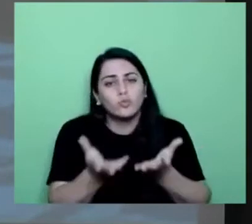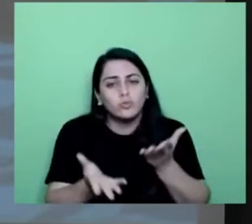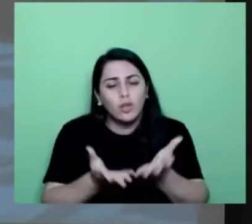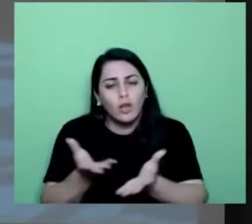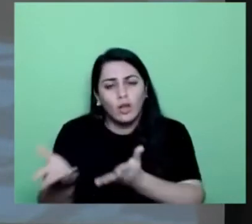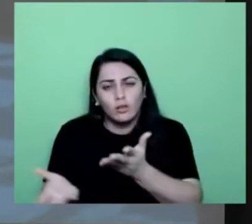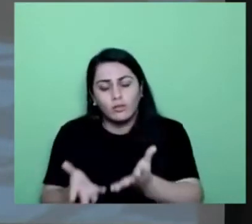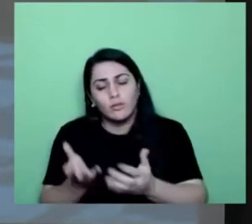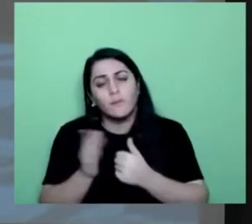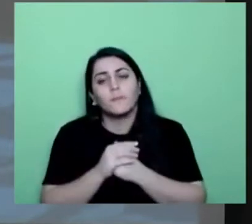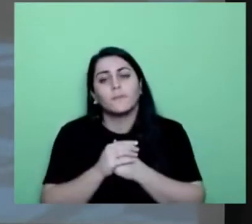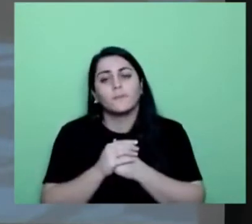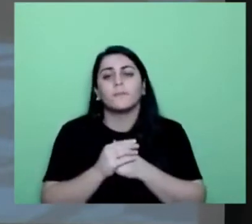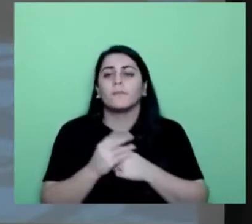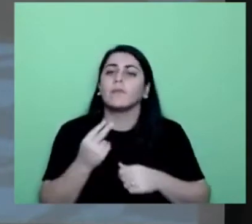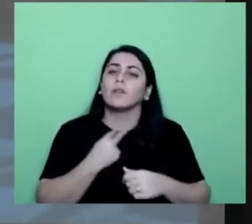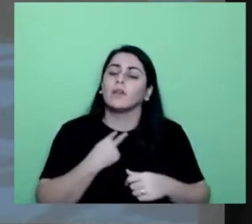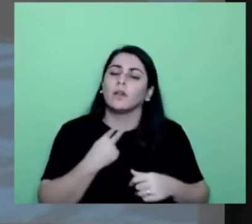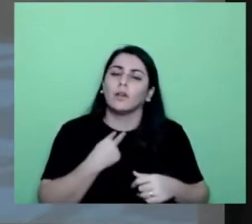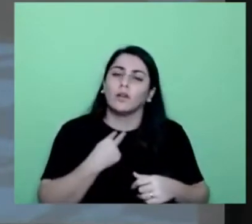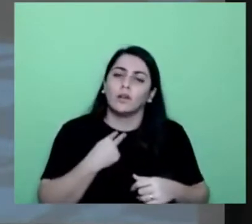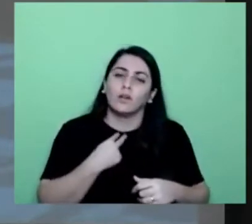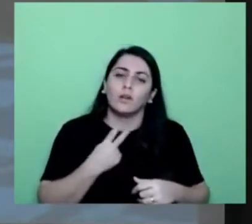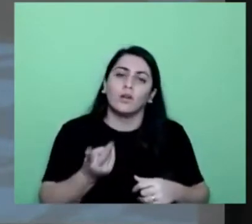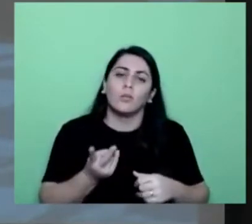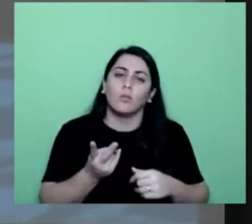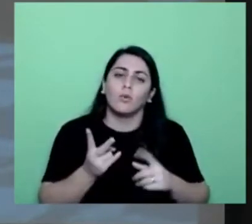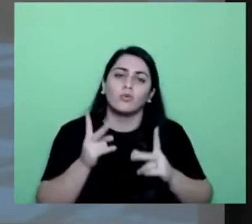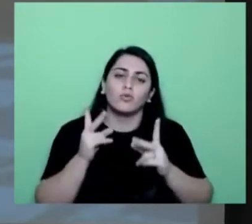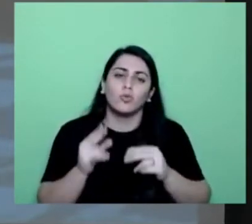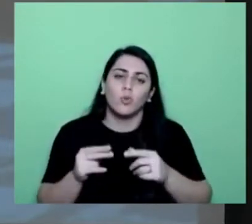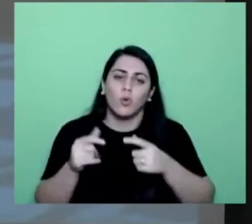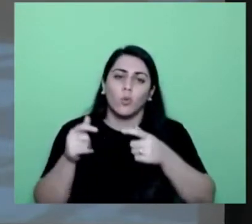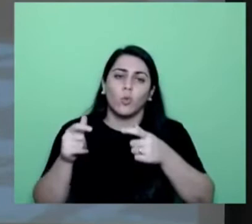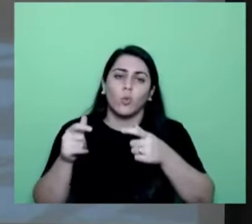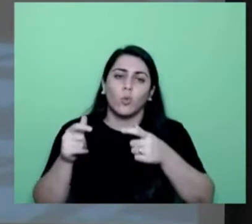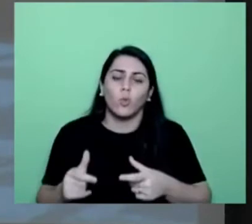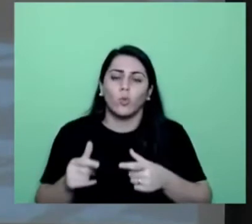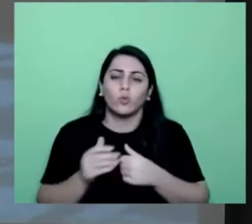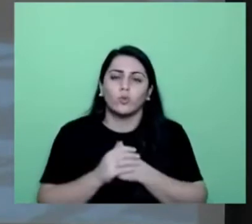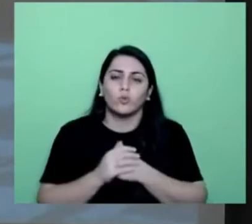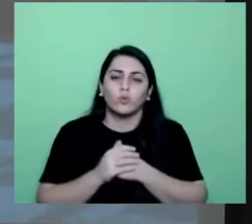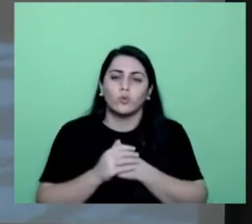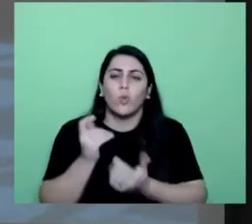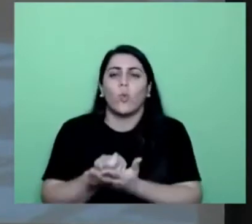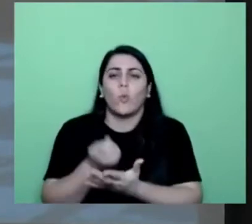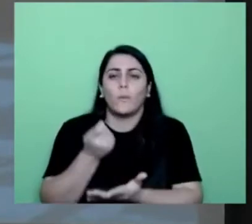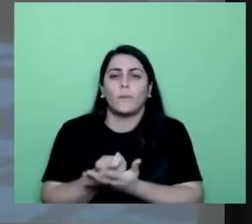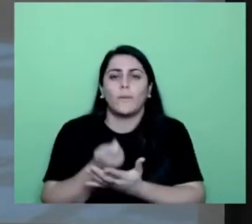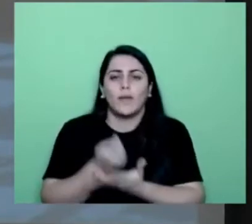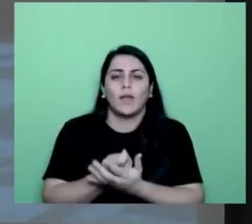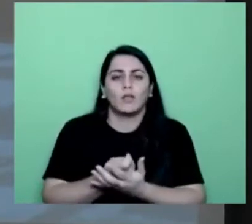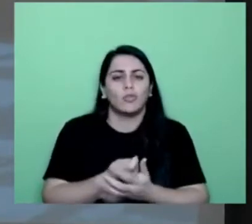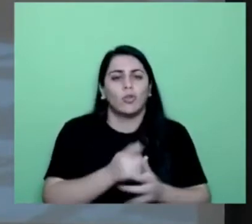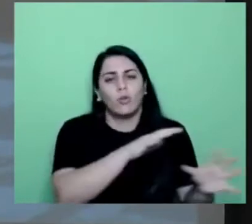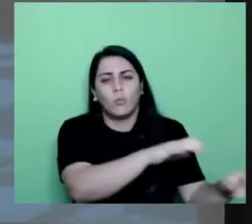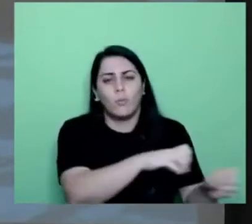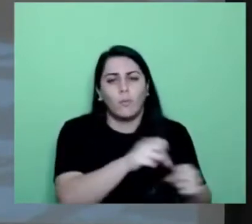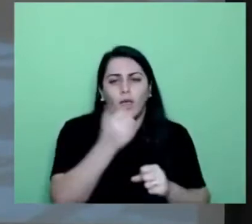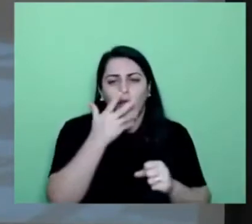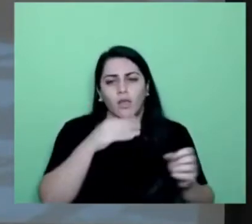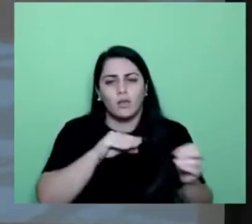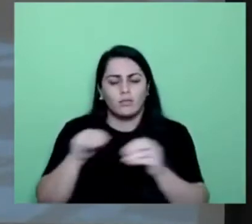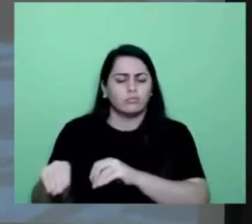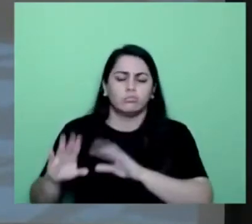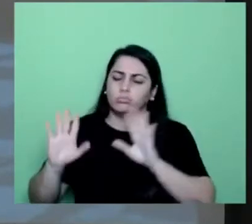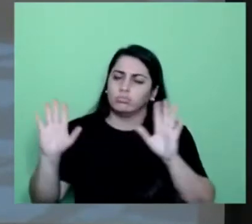Não devemos possuir natureza de acolhimento compulsório. Favorecer o